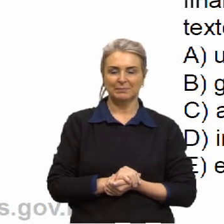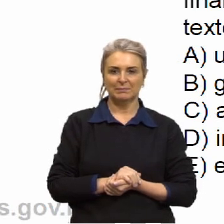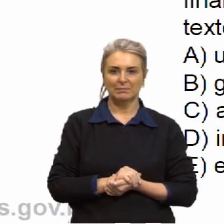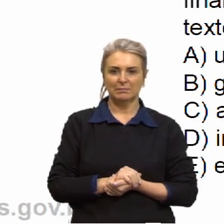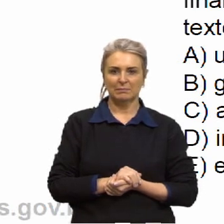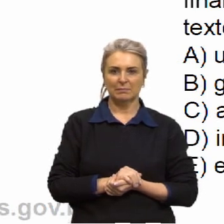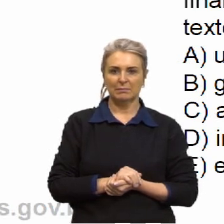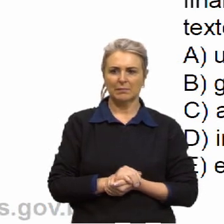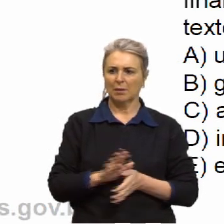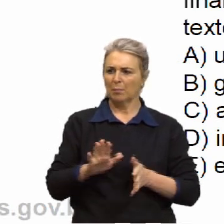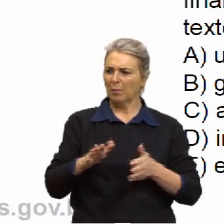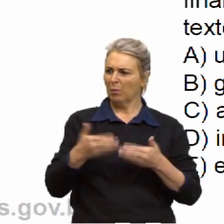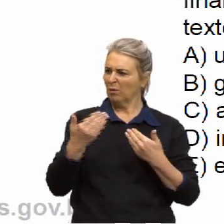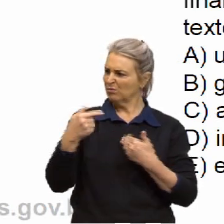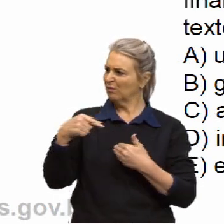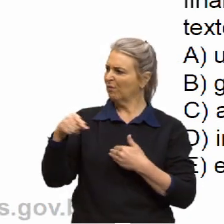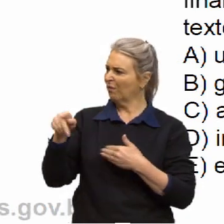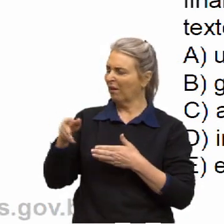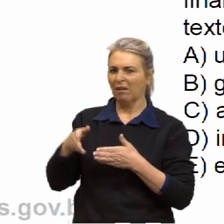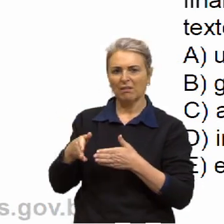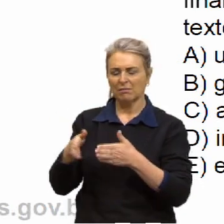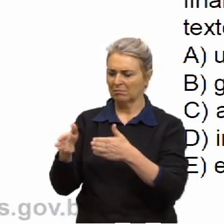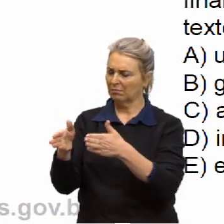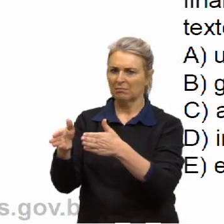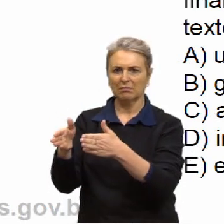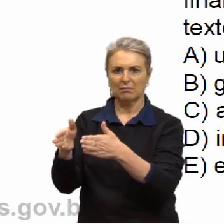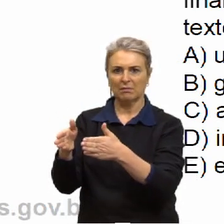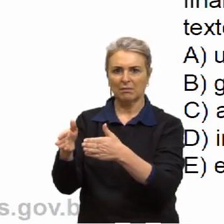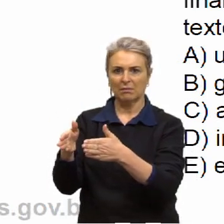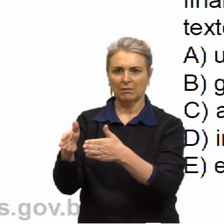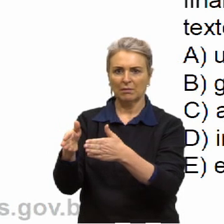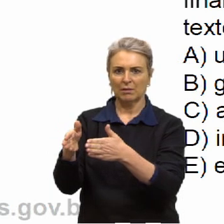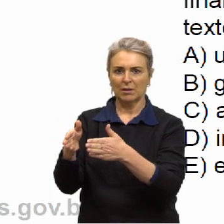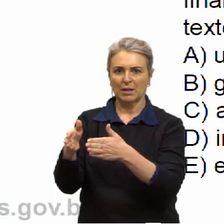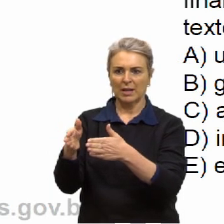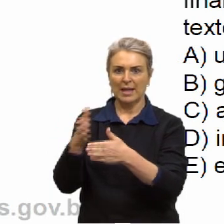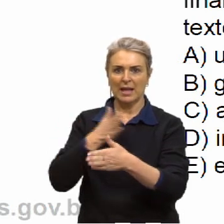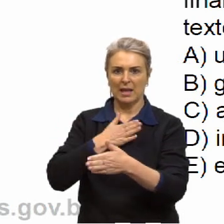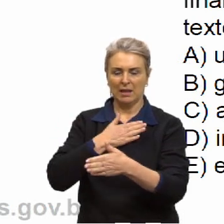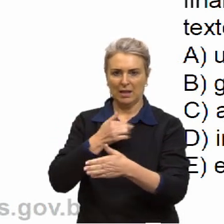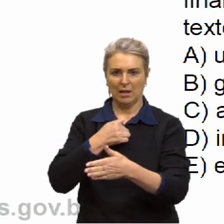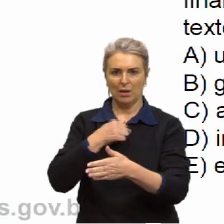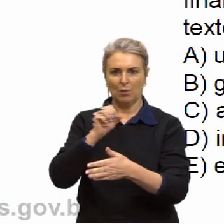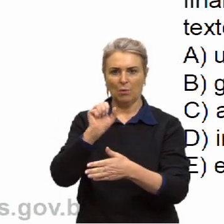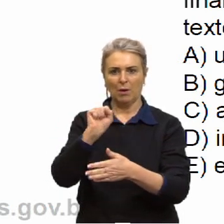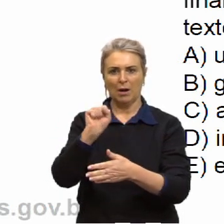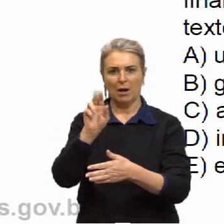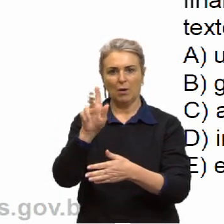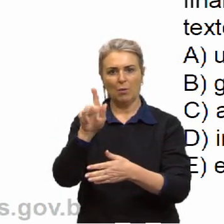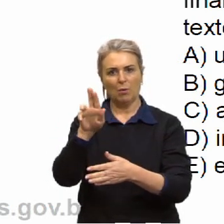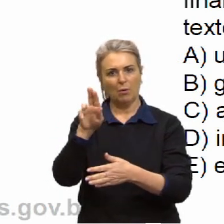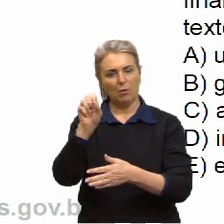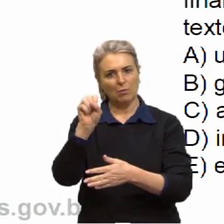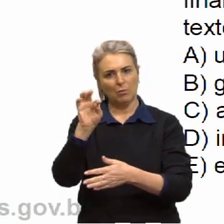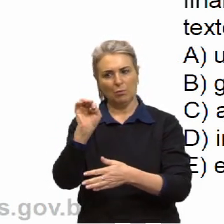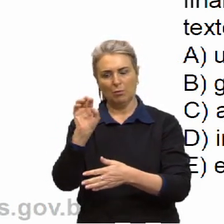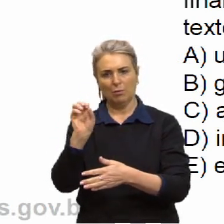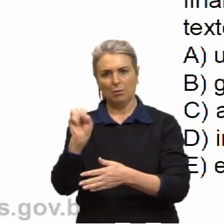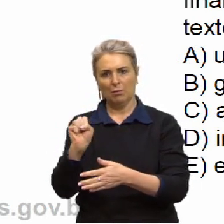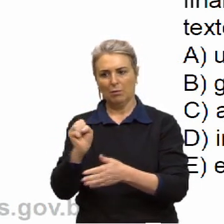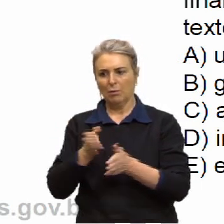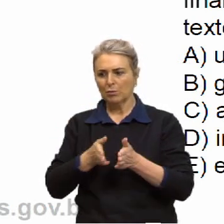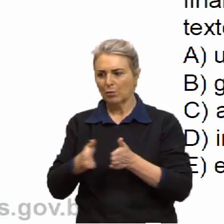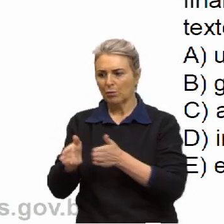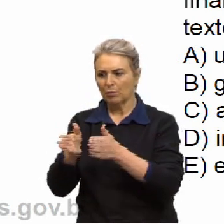Para onde vai essa estrada? Sou Augusto? Para onde vai essa estrada? O senhor